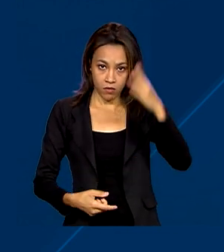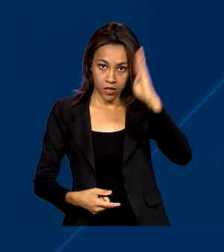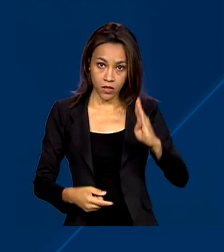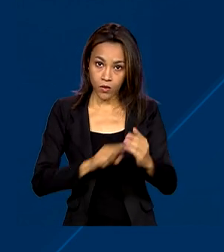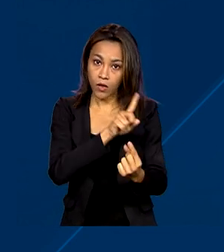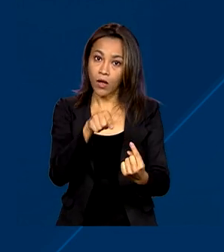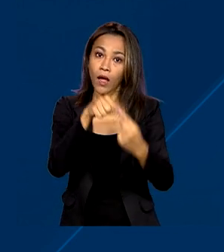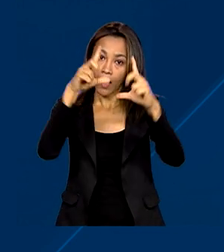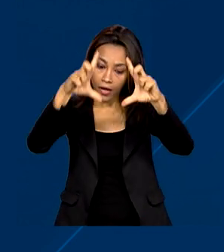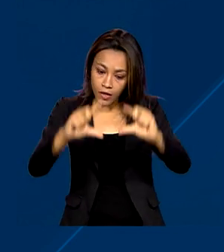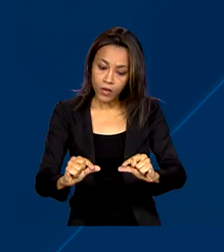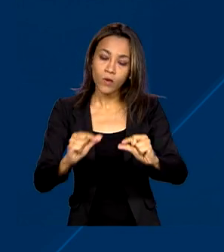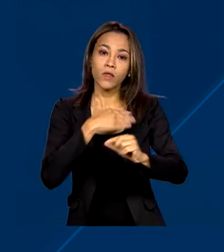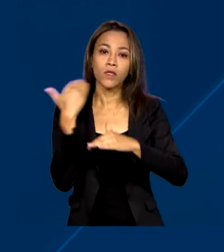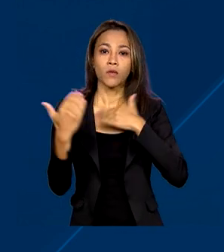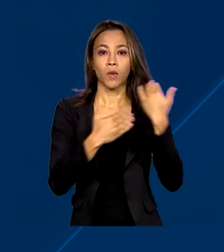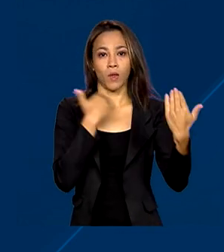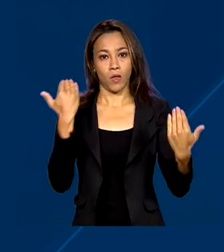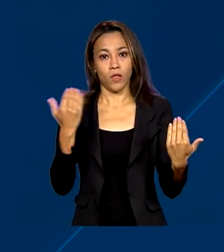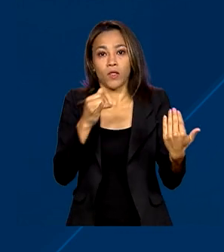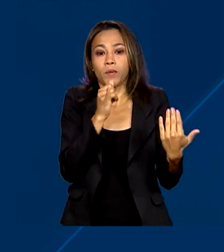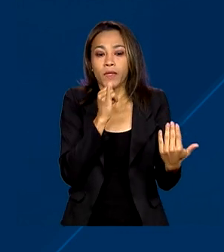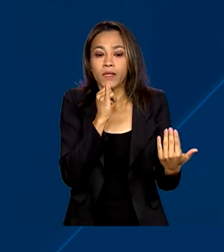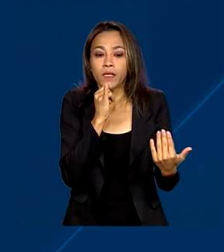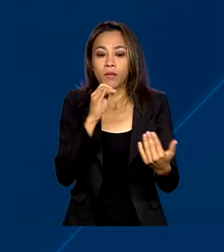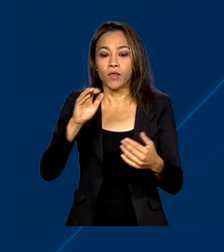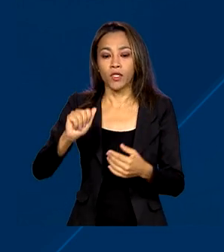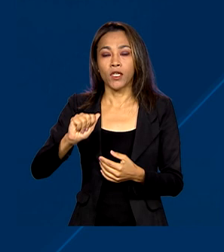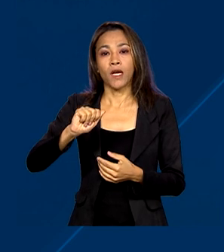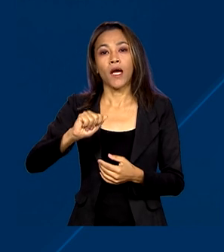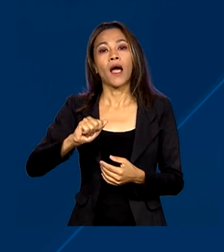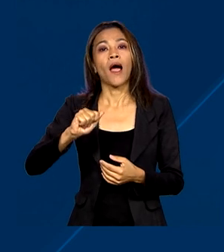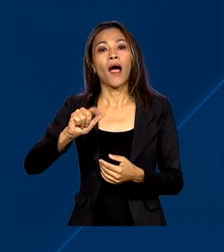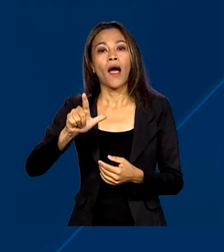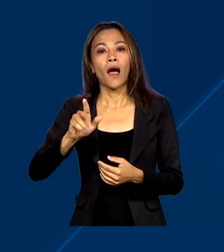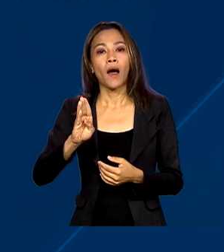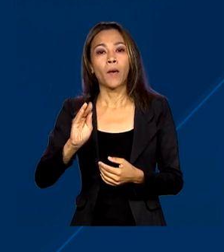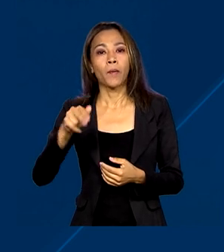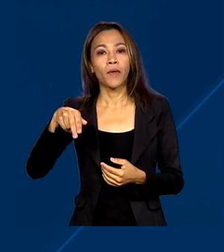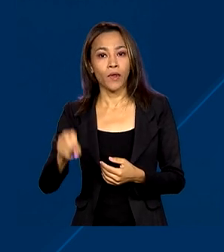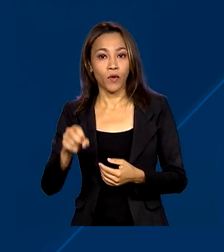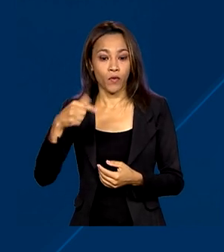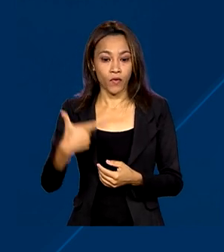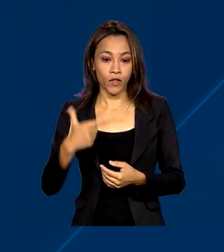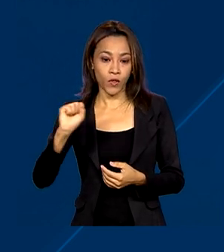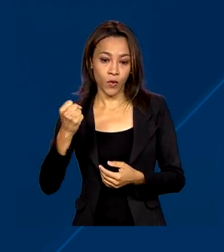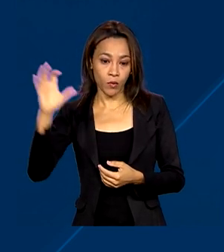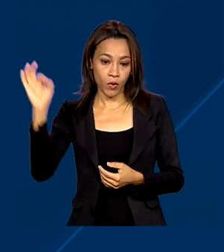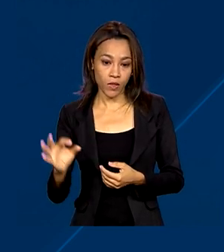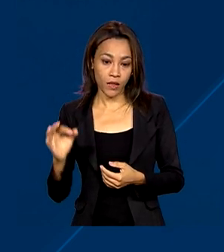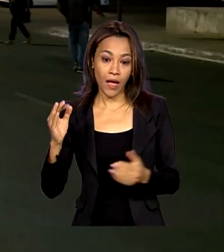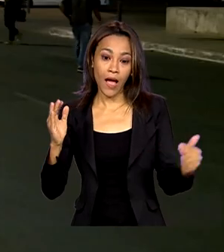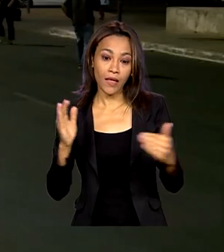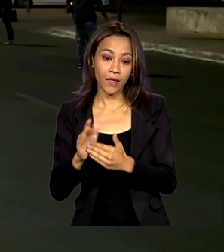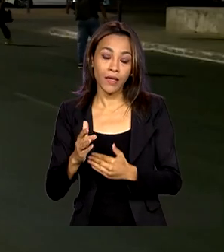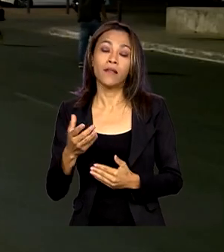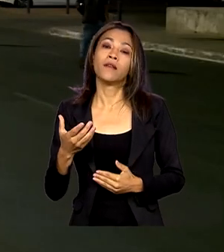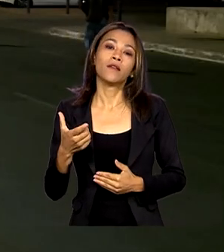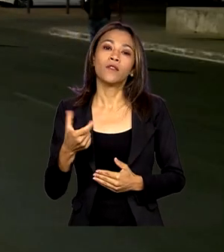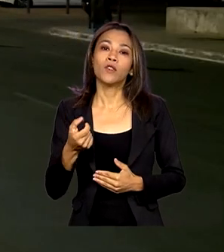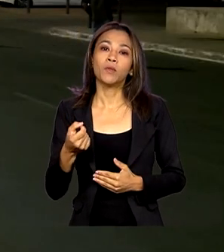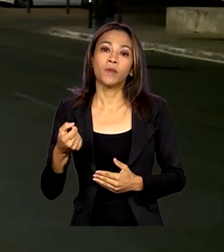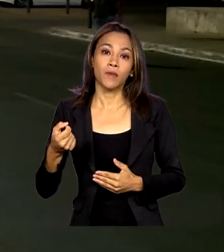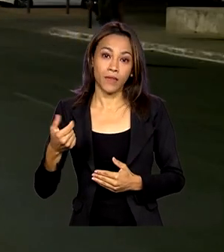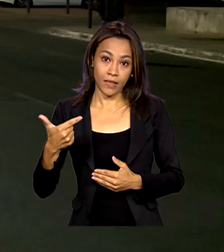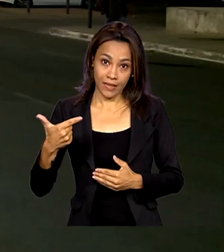casos de mortalidade evitável, como o de Albino, em até 28% até 2030. Apesar de